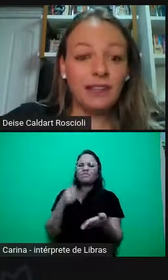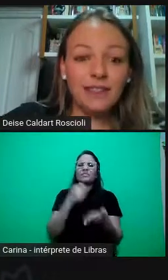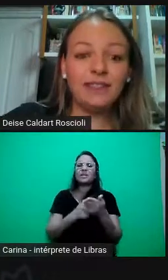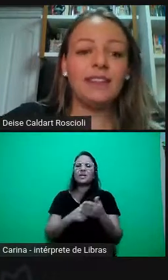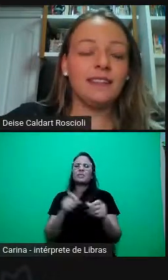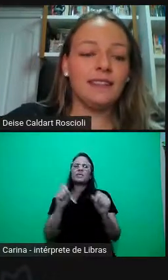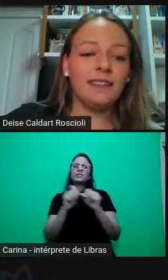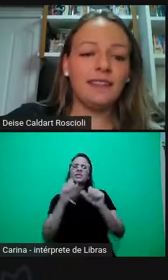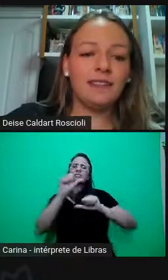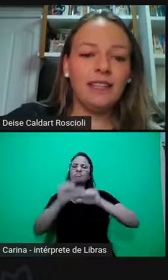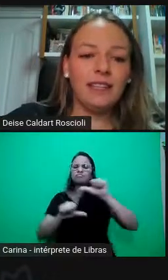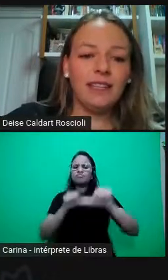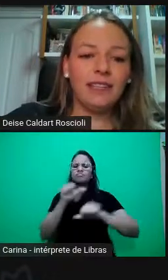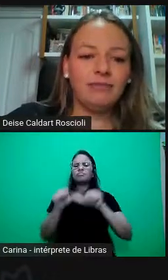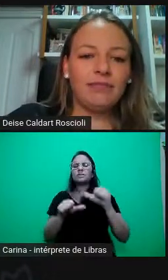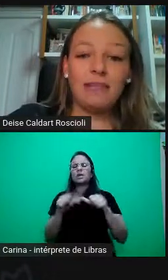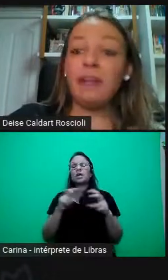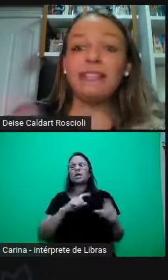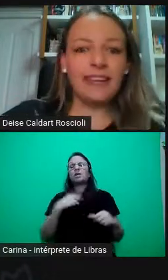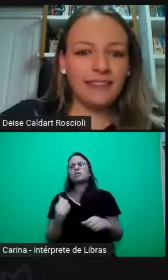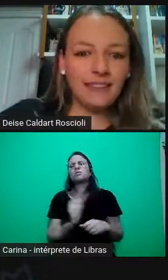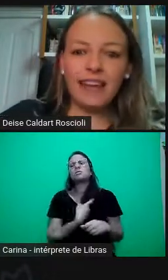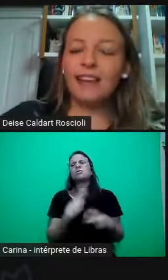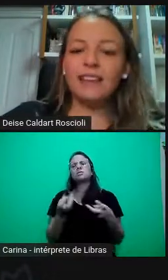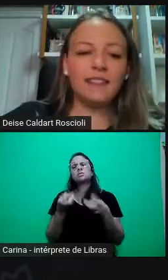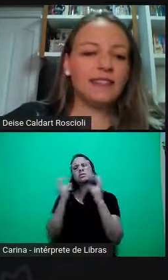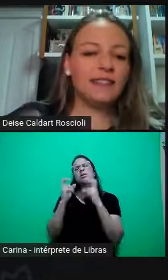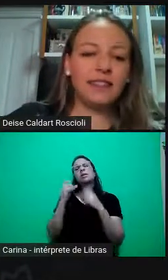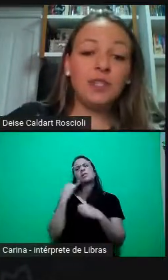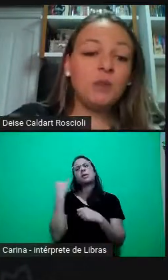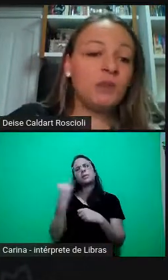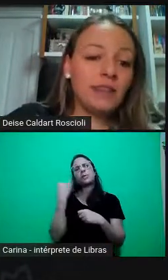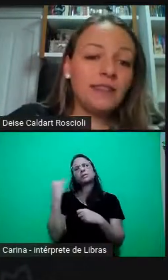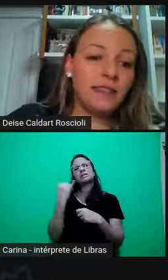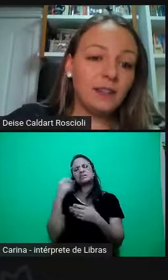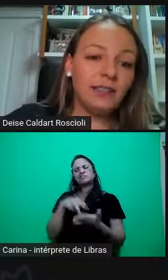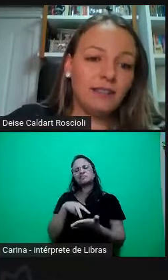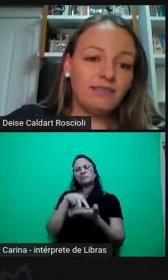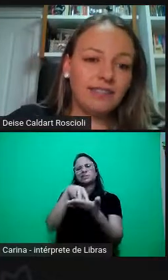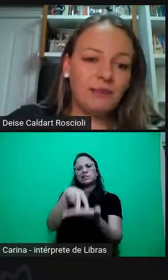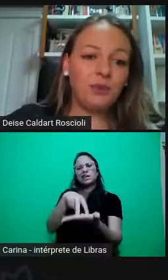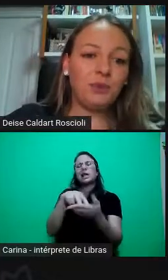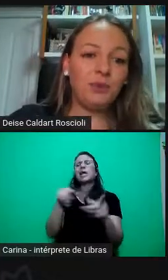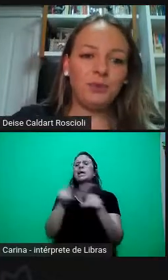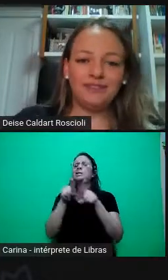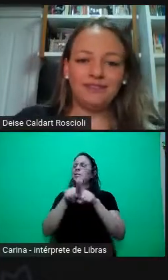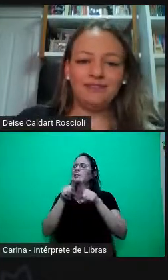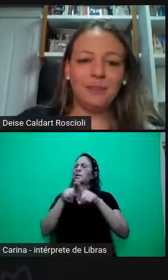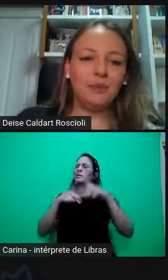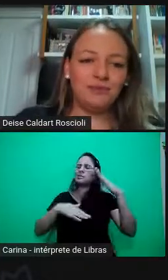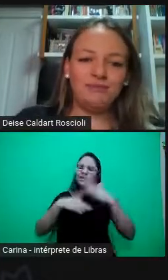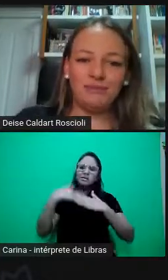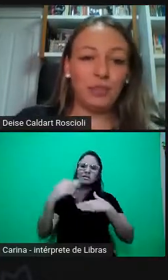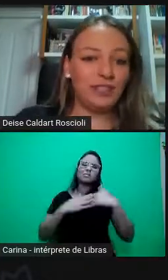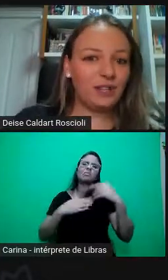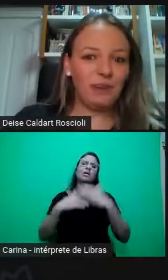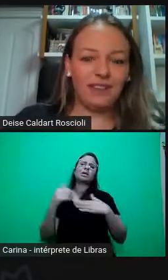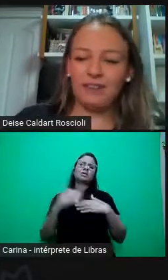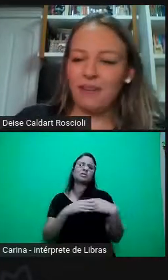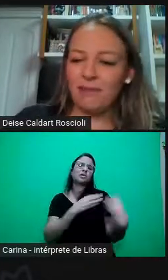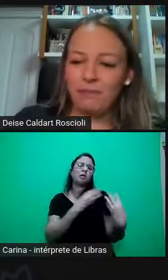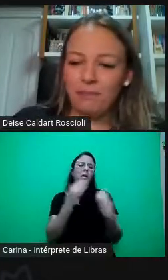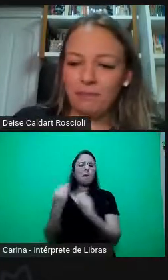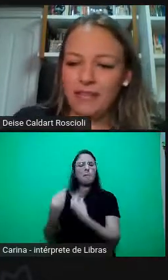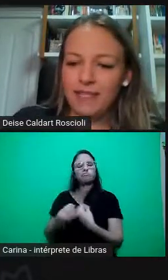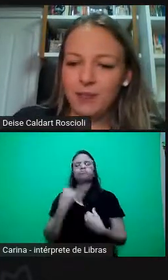a importância dessa, dessa presença delas e desse tipo de ação, né, é muito, muito importante